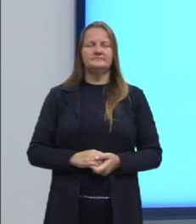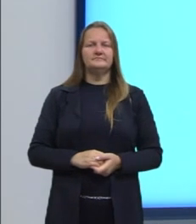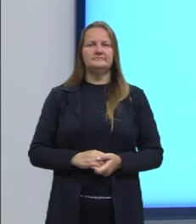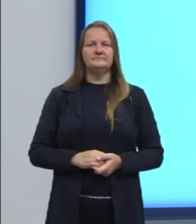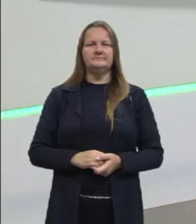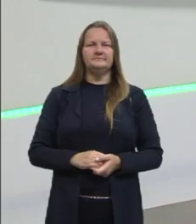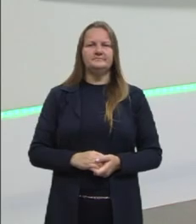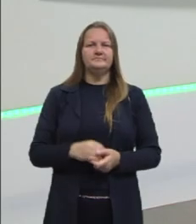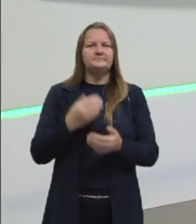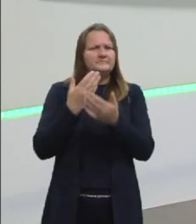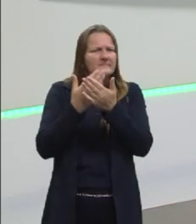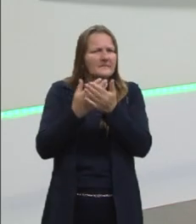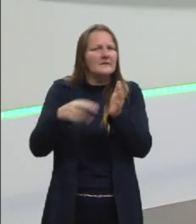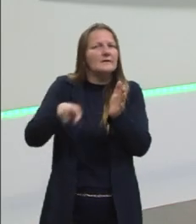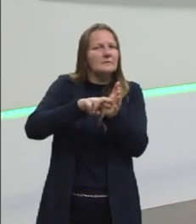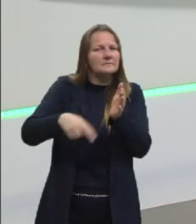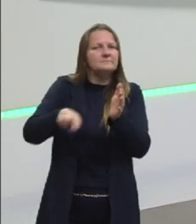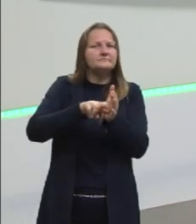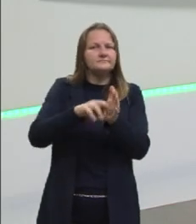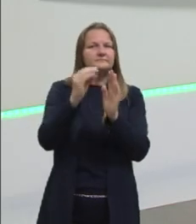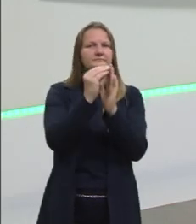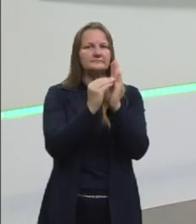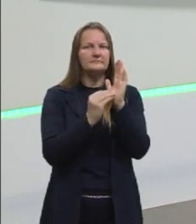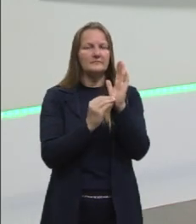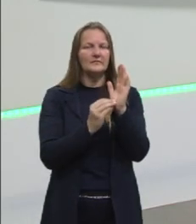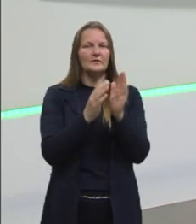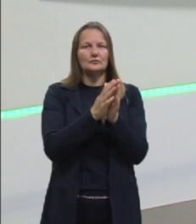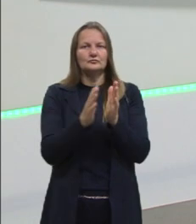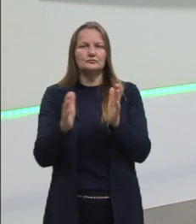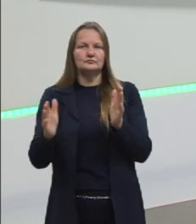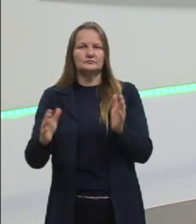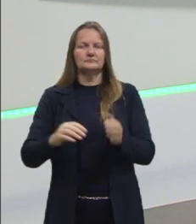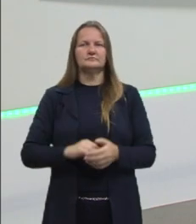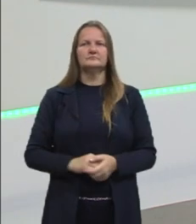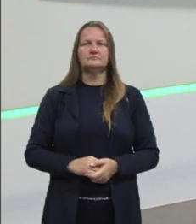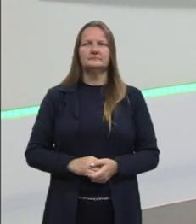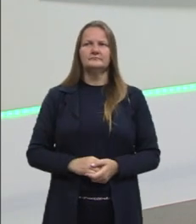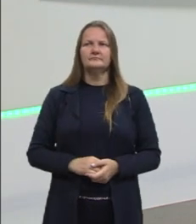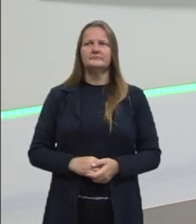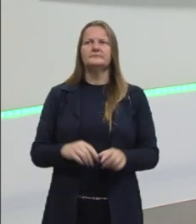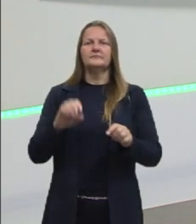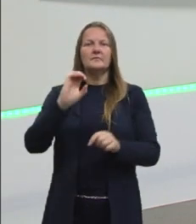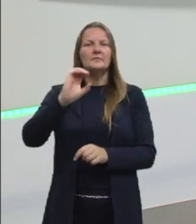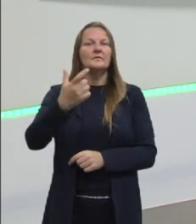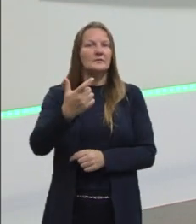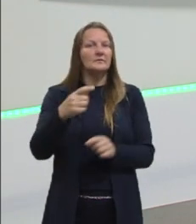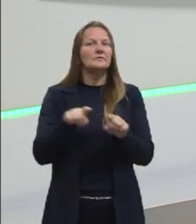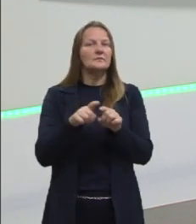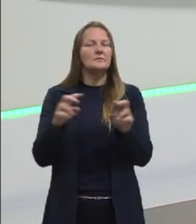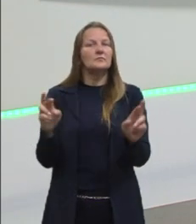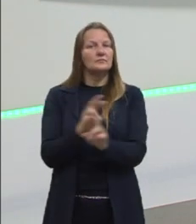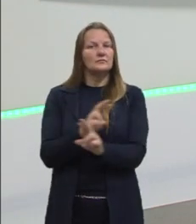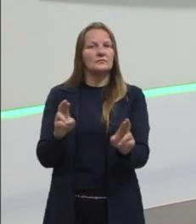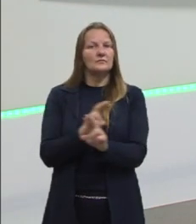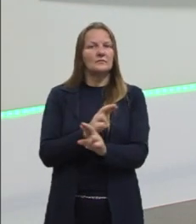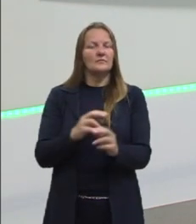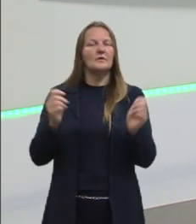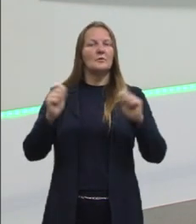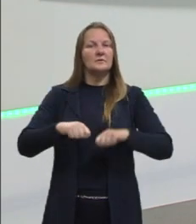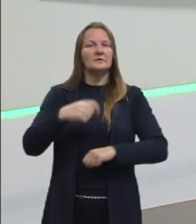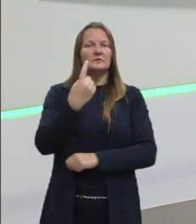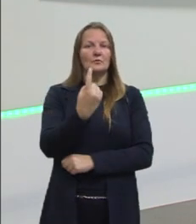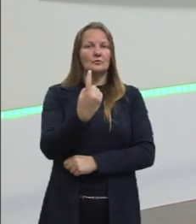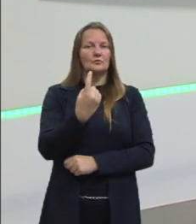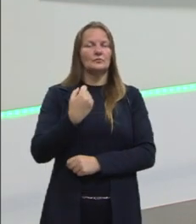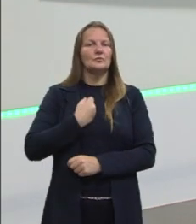uma boa retomada nessa etapa aí do conteúdo. E, claro, gente, envolve a competência 1,